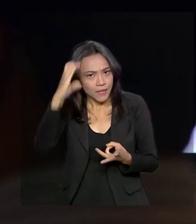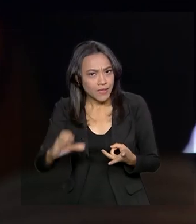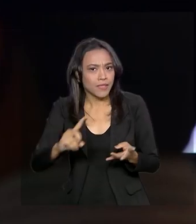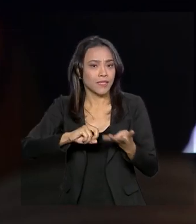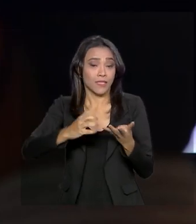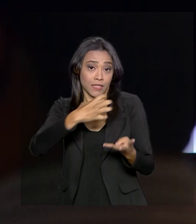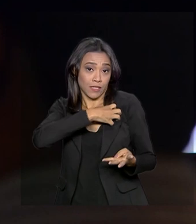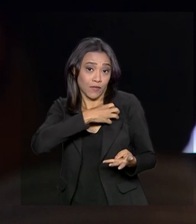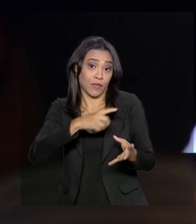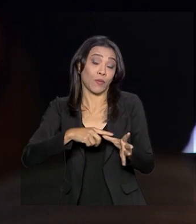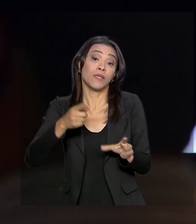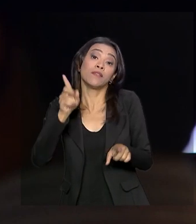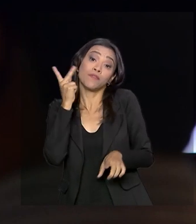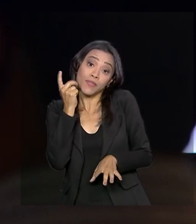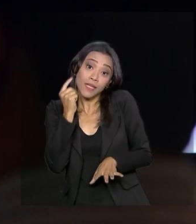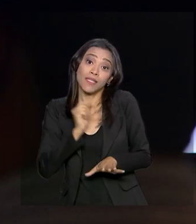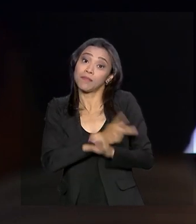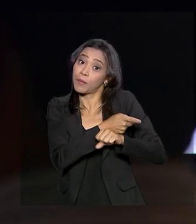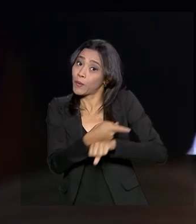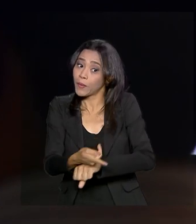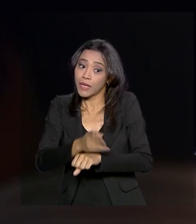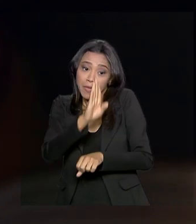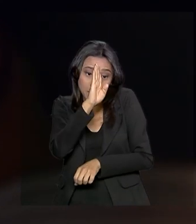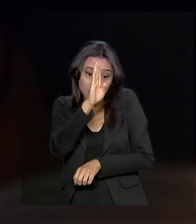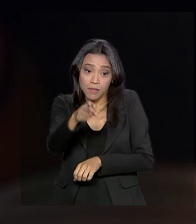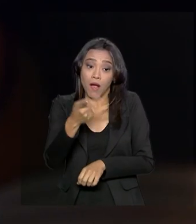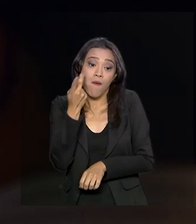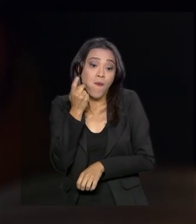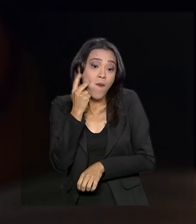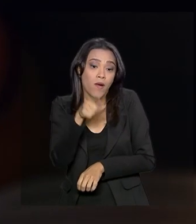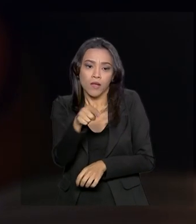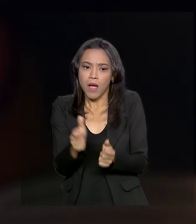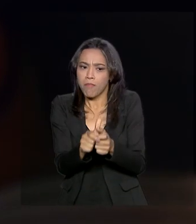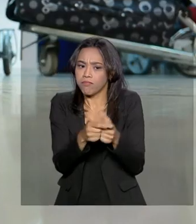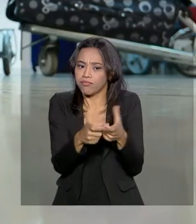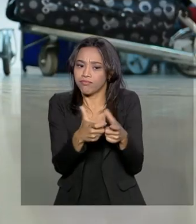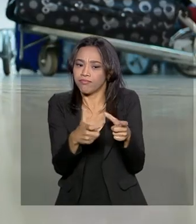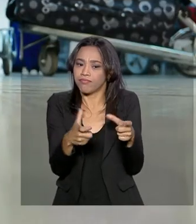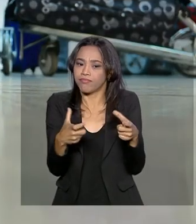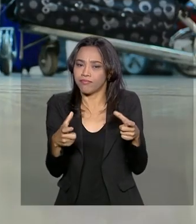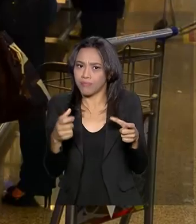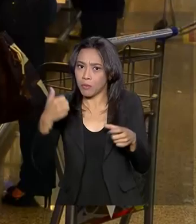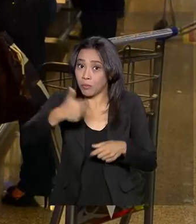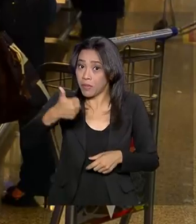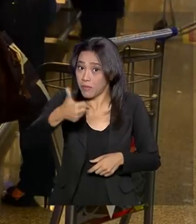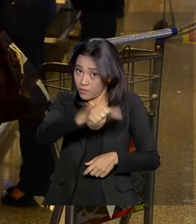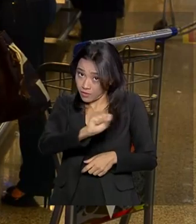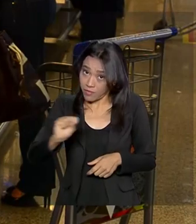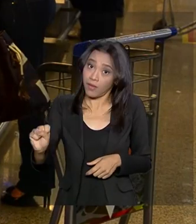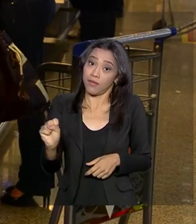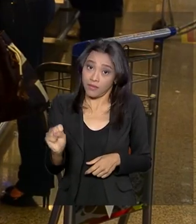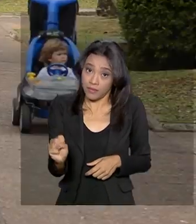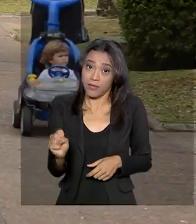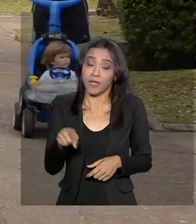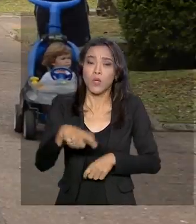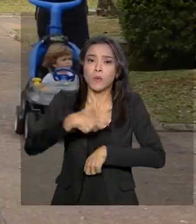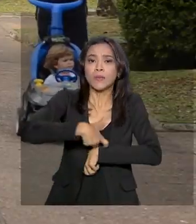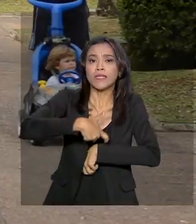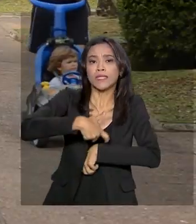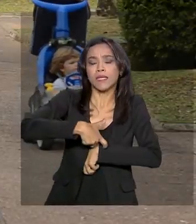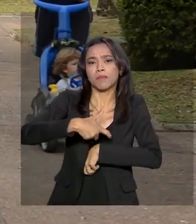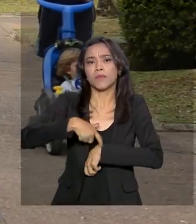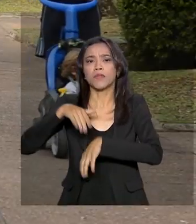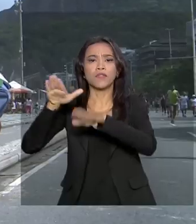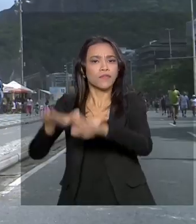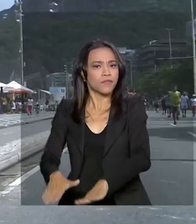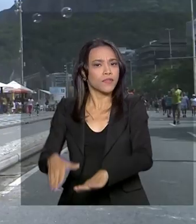Salvador e Fortaleza. E foi exatamente a capital do Ceará que mais cresceu em buscas no primeiro semestre. O tempo médio de permanência em